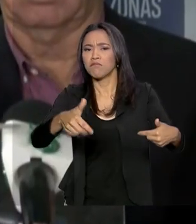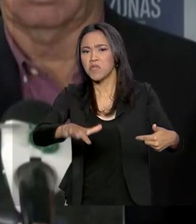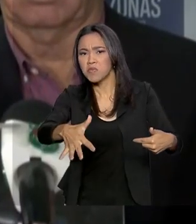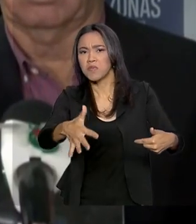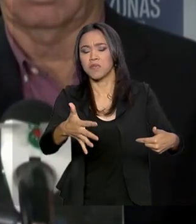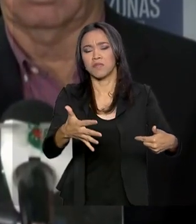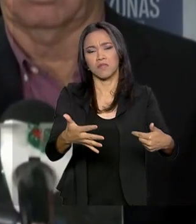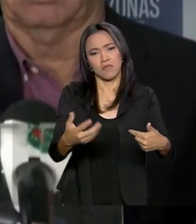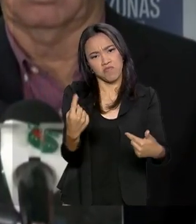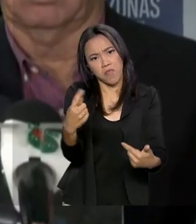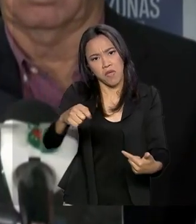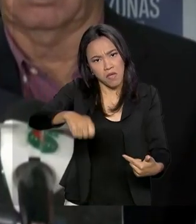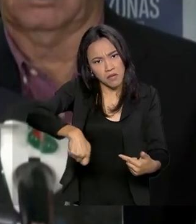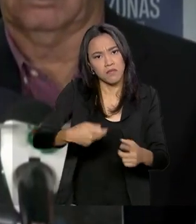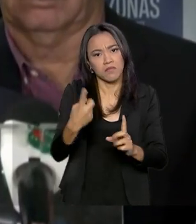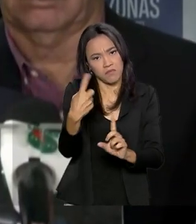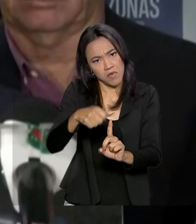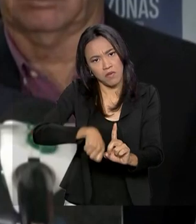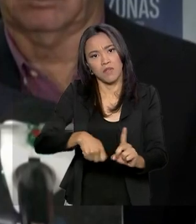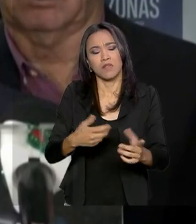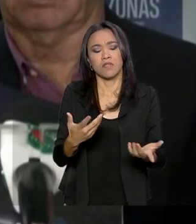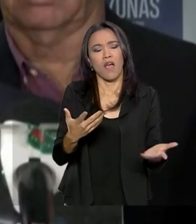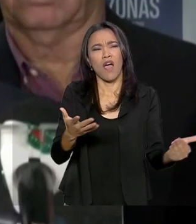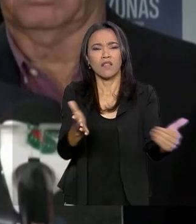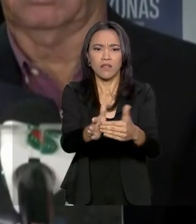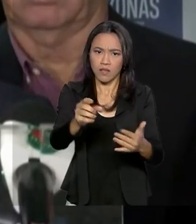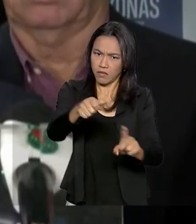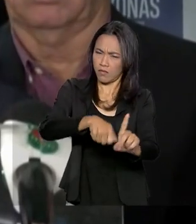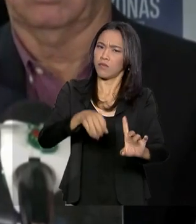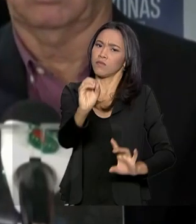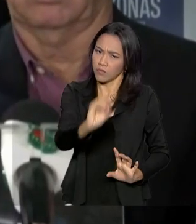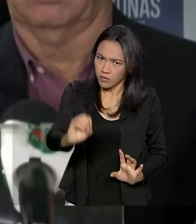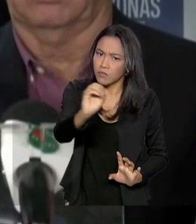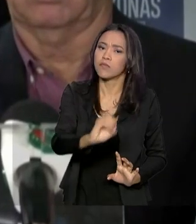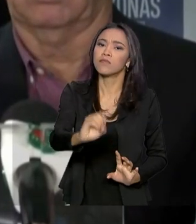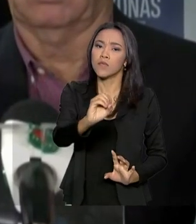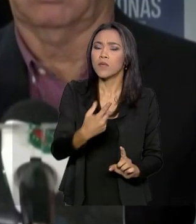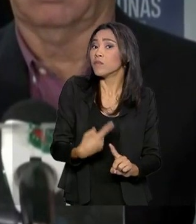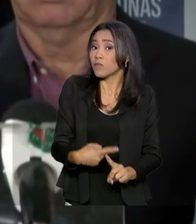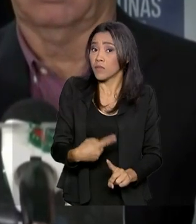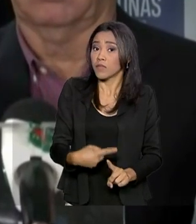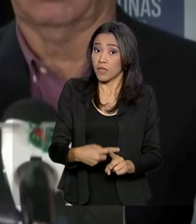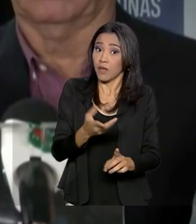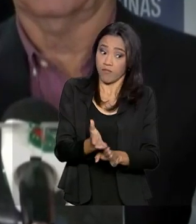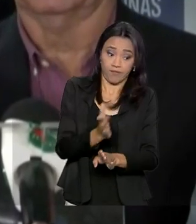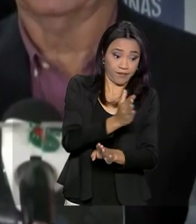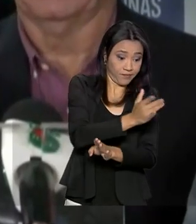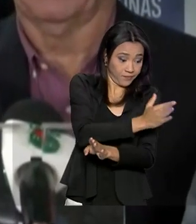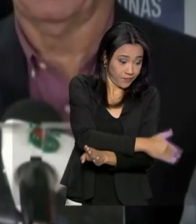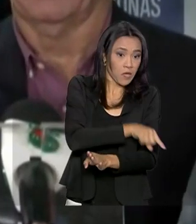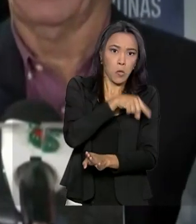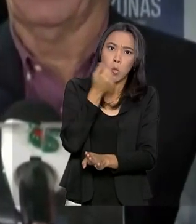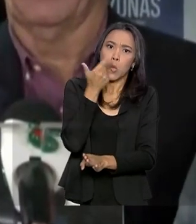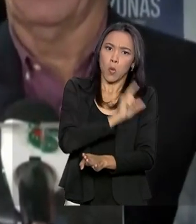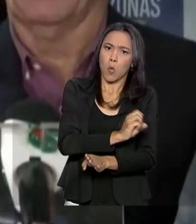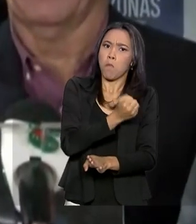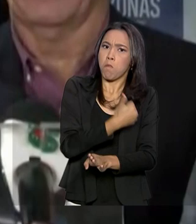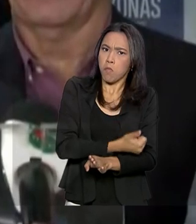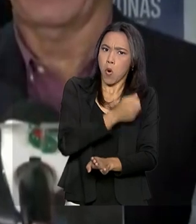por mais um mês até o mês de outubro. Por quê? Porque fizemos o primeiro enfrentamento